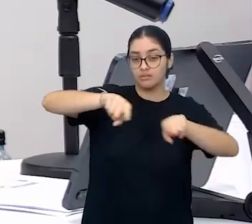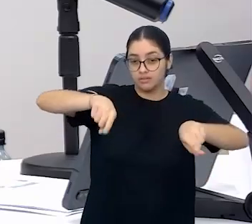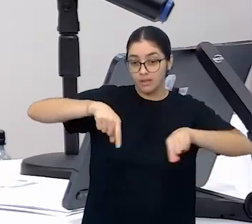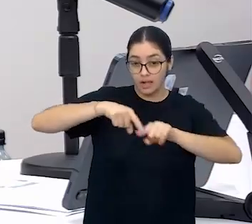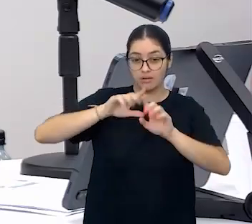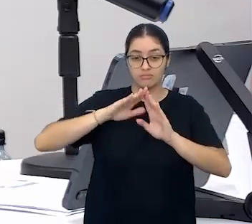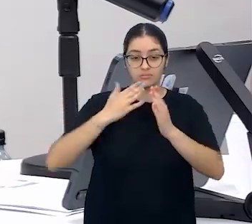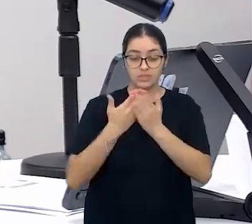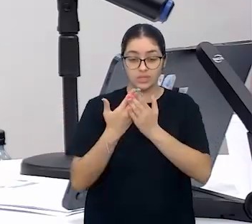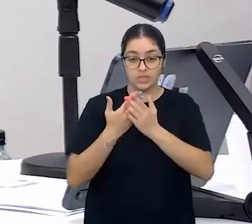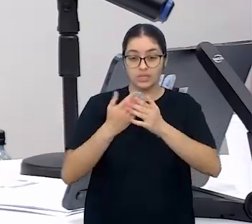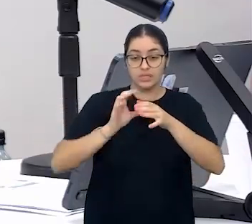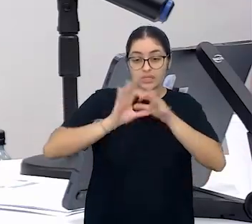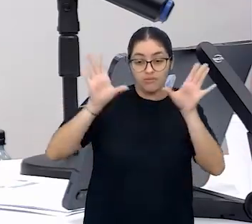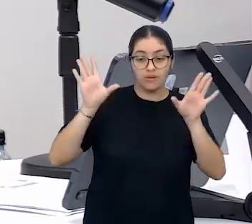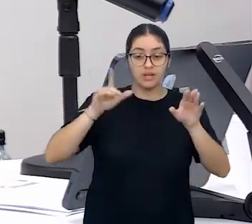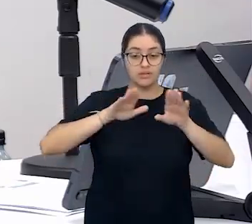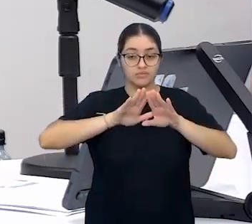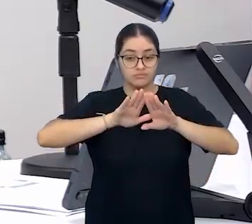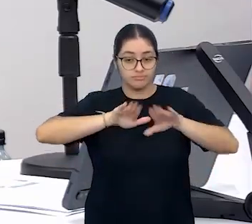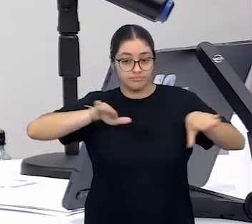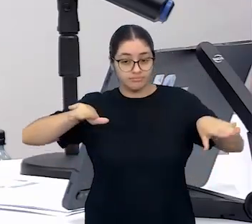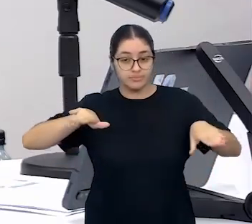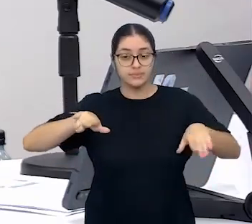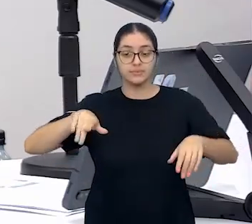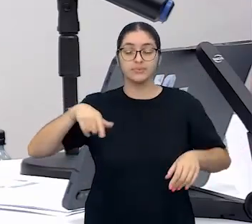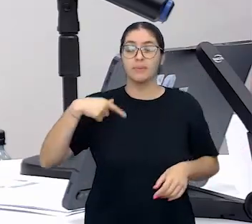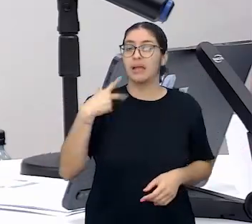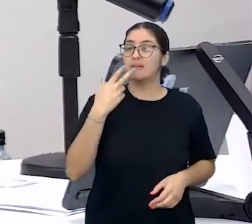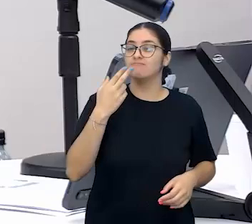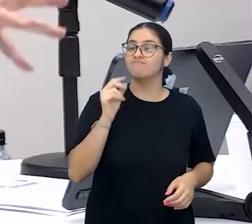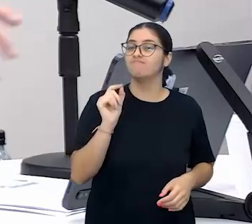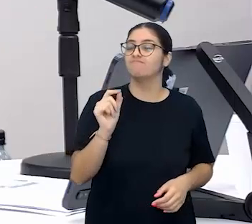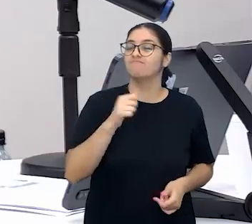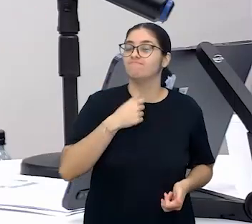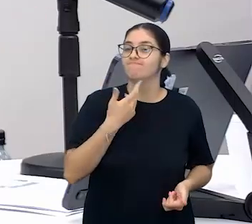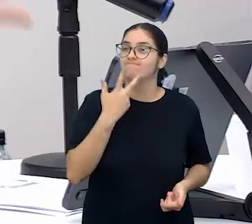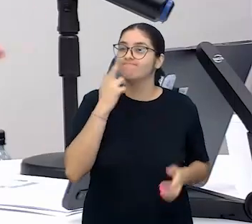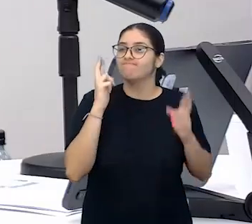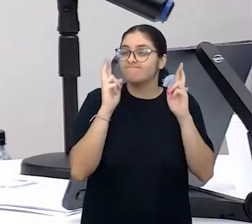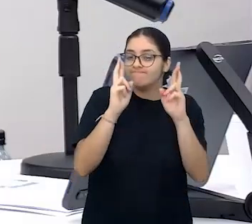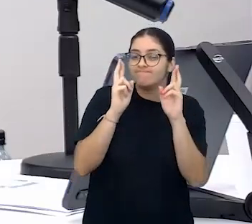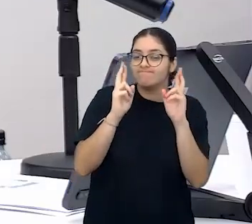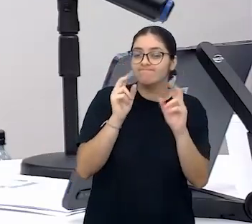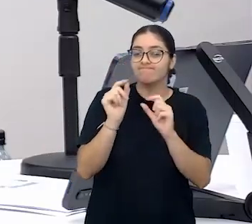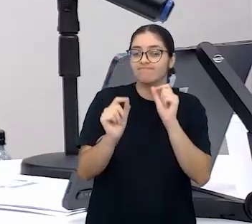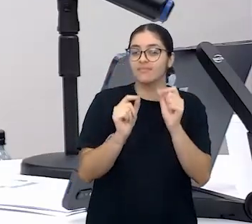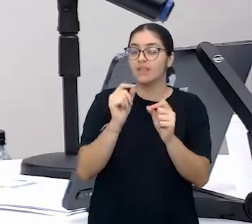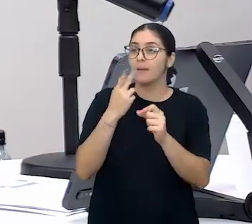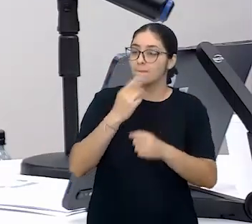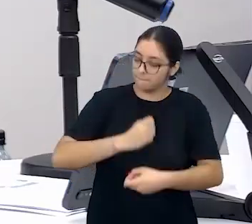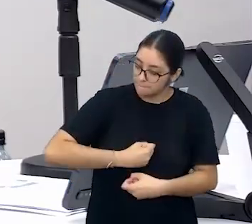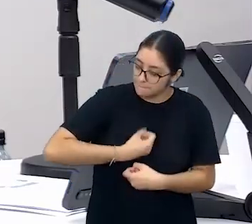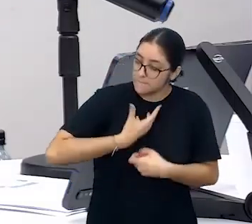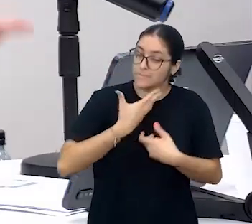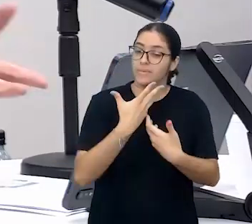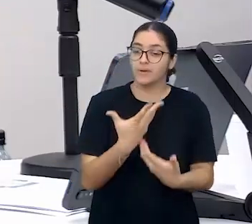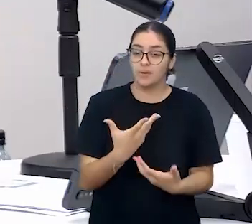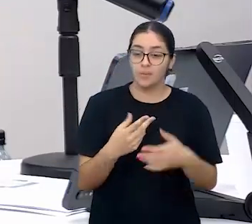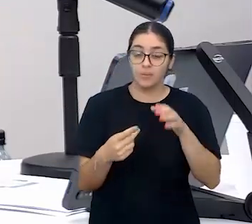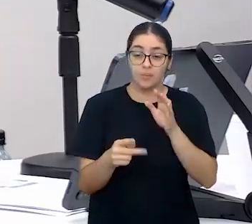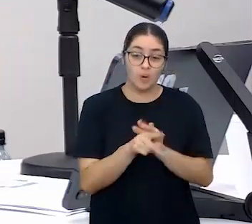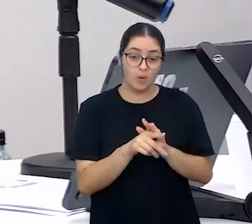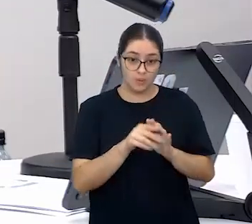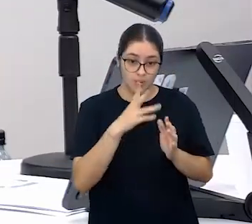disponibiliza aos estudantes, está na perspectiva de fazer com que as crianças se expressem, né? Que elas coloquem em